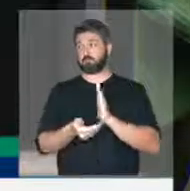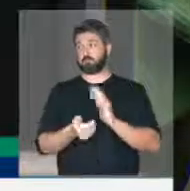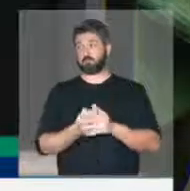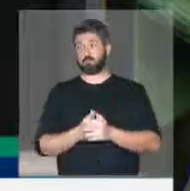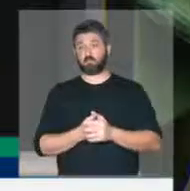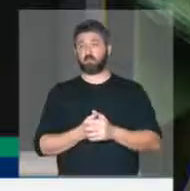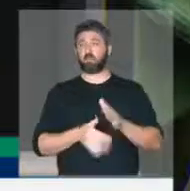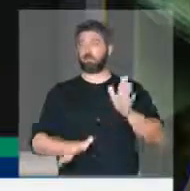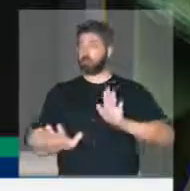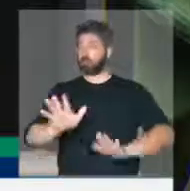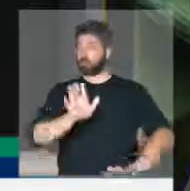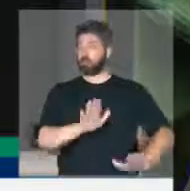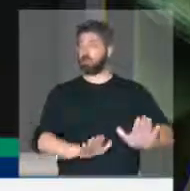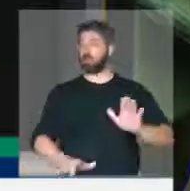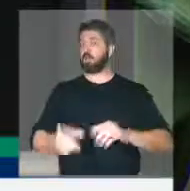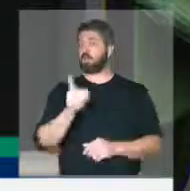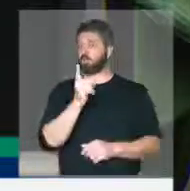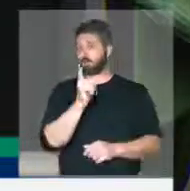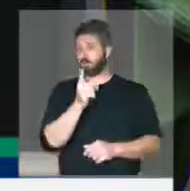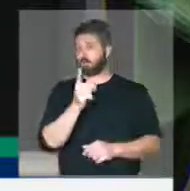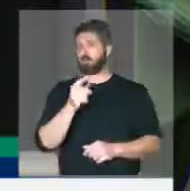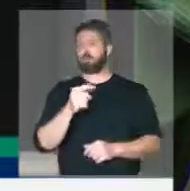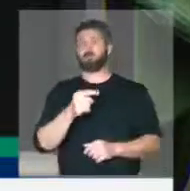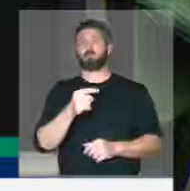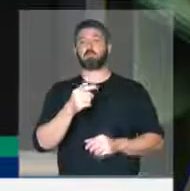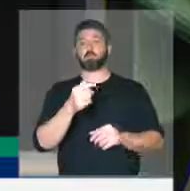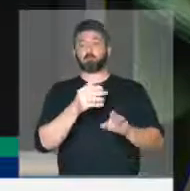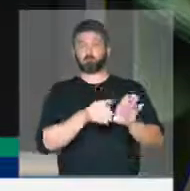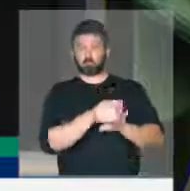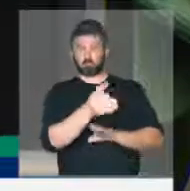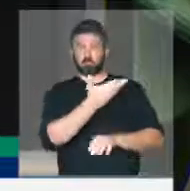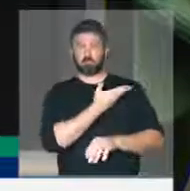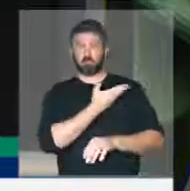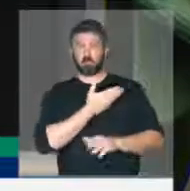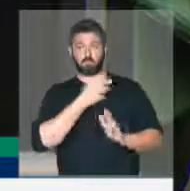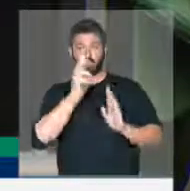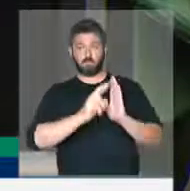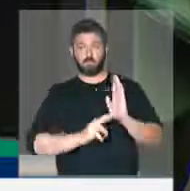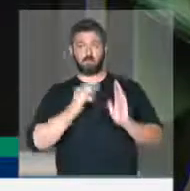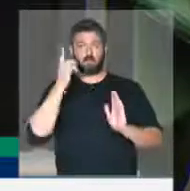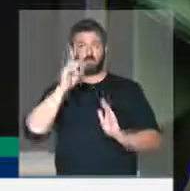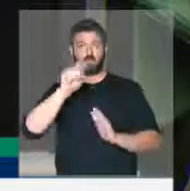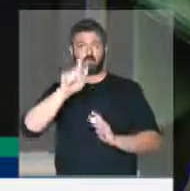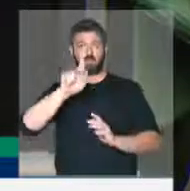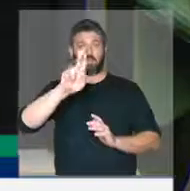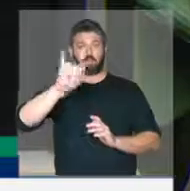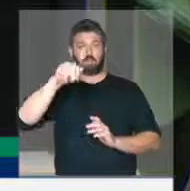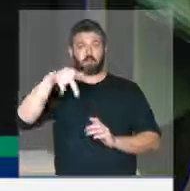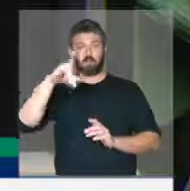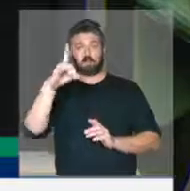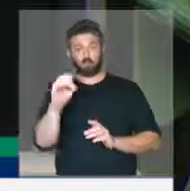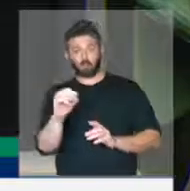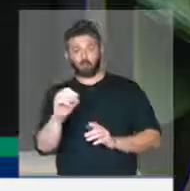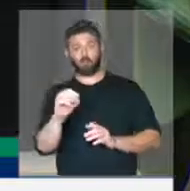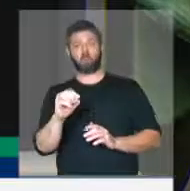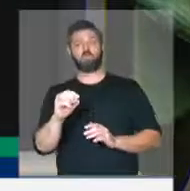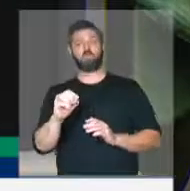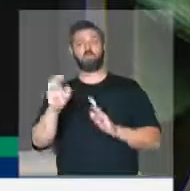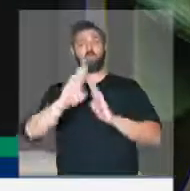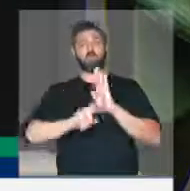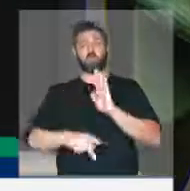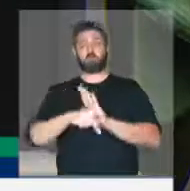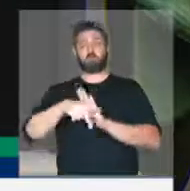muito cuidado. Eu quero ponderar o meu companheiro, colega, relator, deputado Agnaldo, que é o relator da PEC